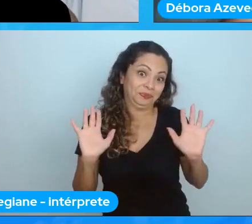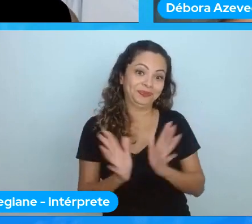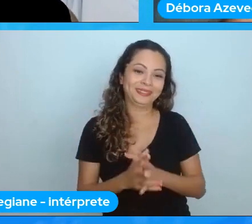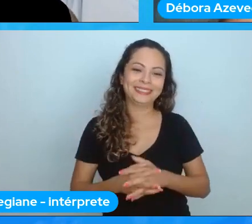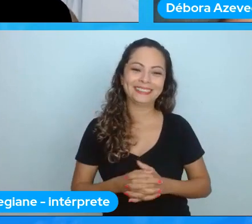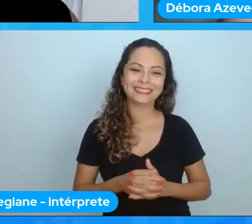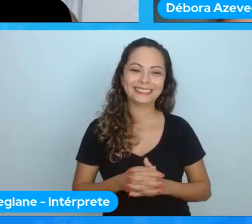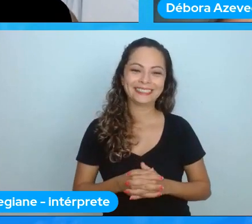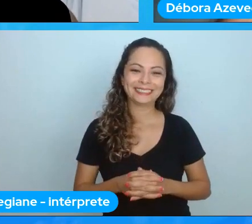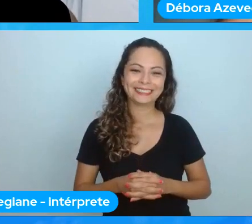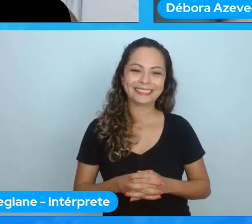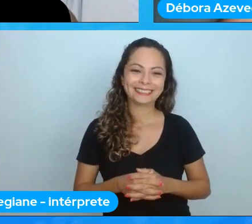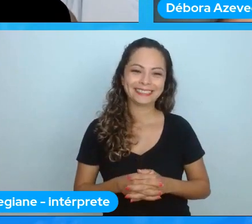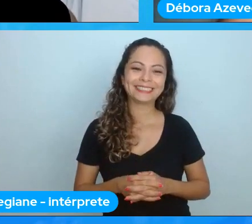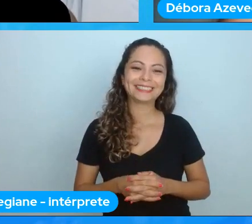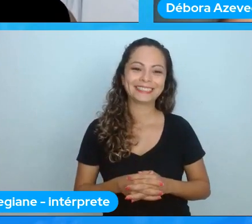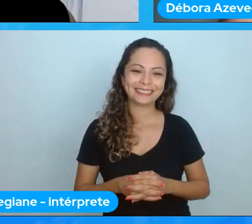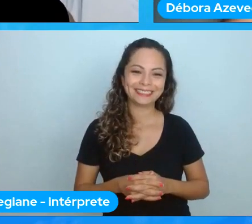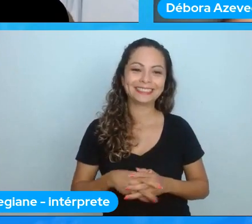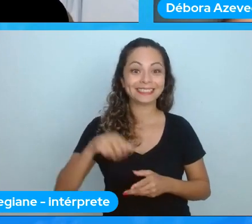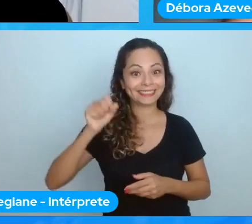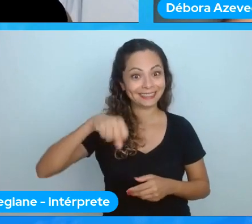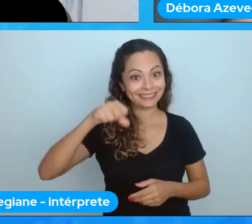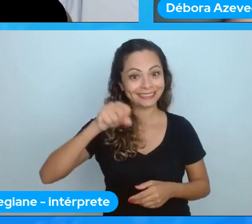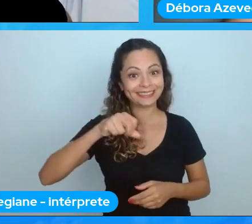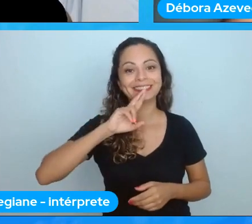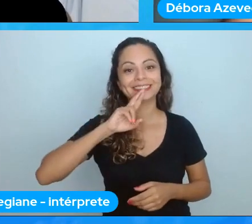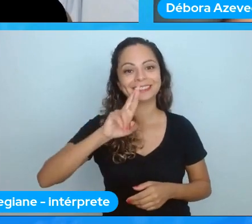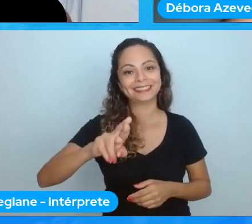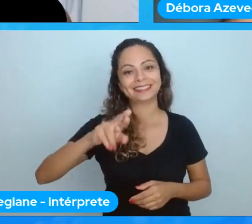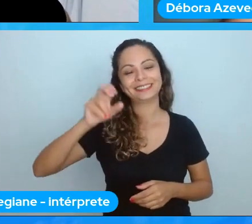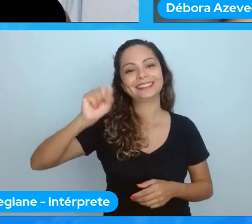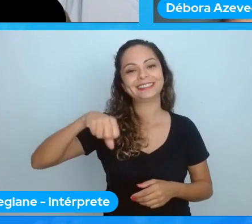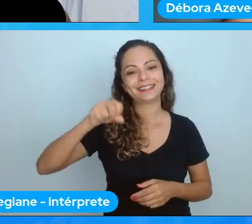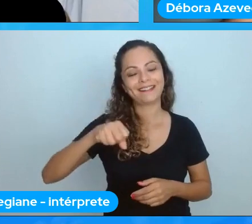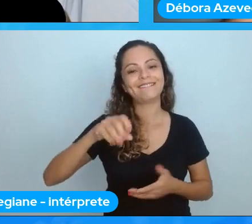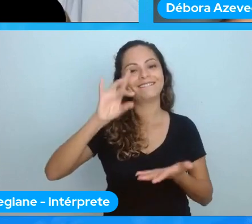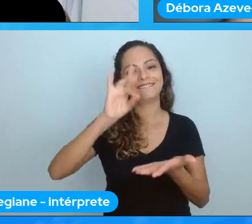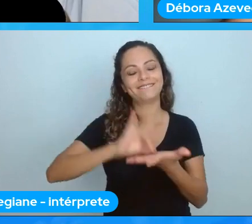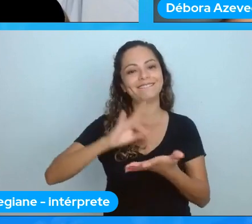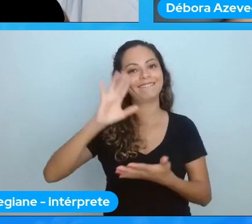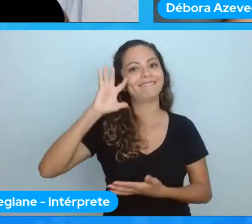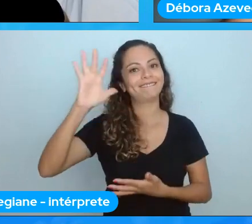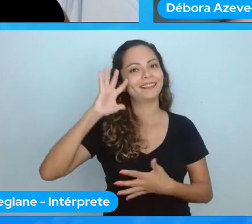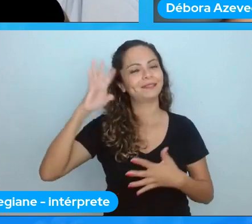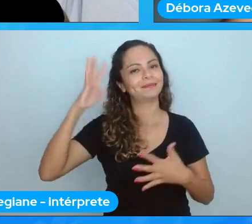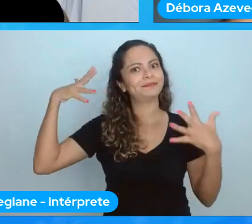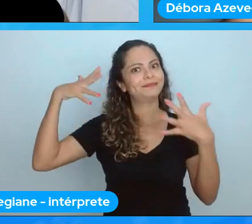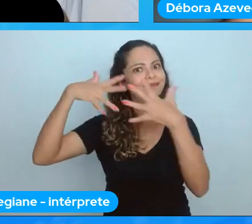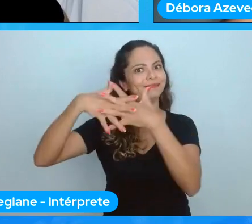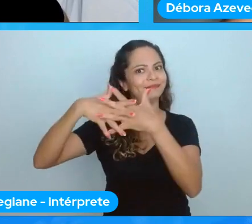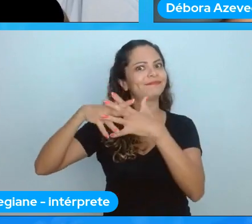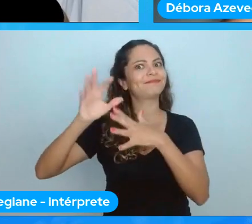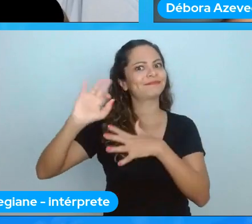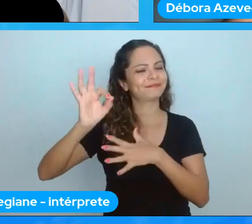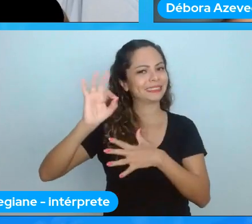não respondeu respondeu sim é muito complexo mesmo pensar e Kuduco está perguntando aqui Gabi